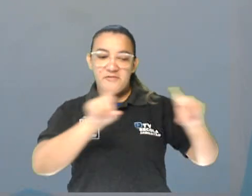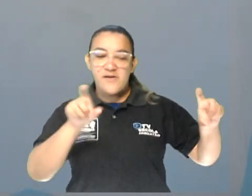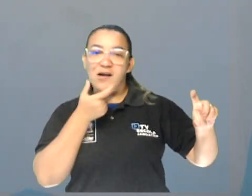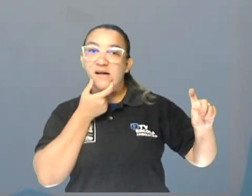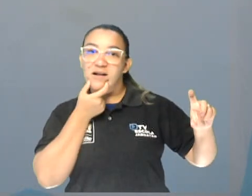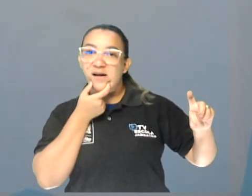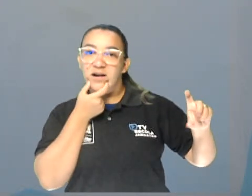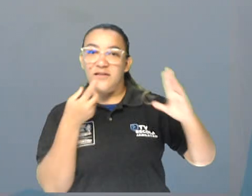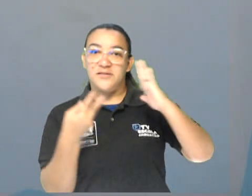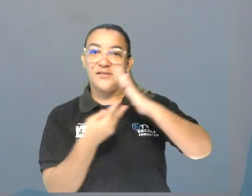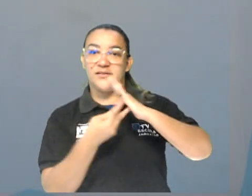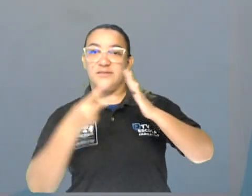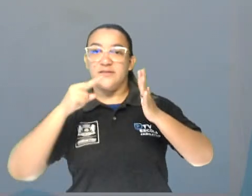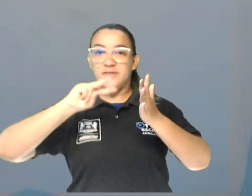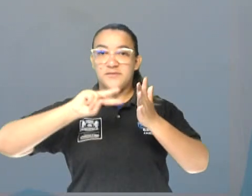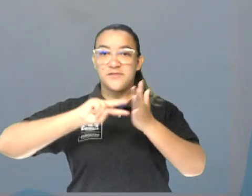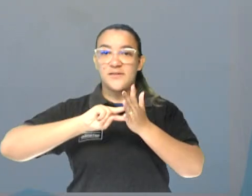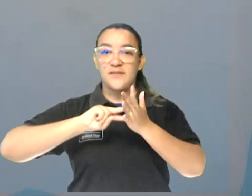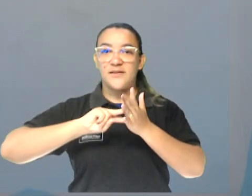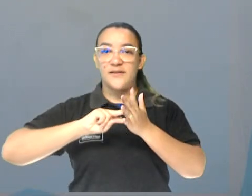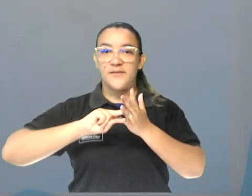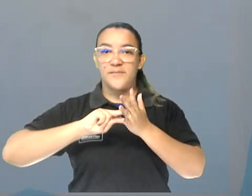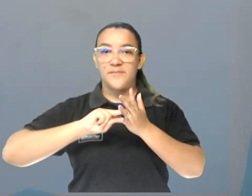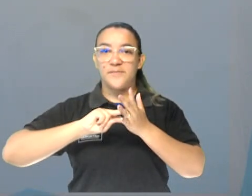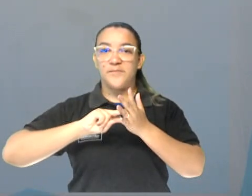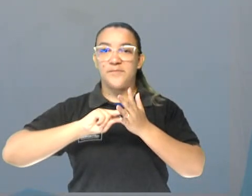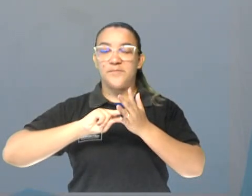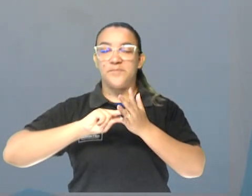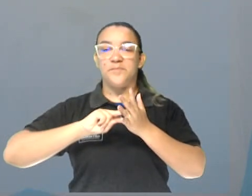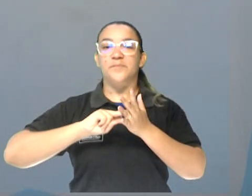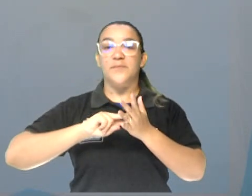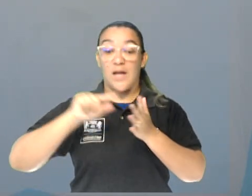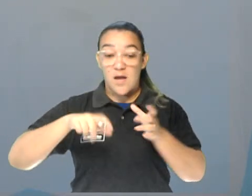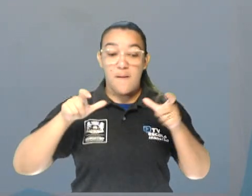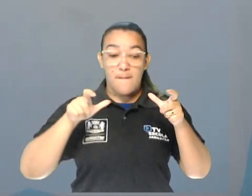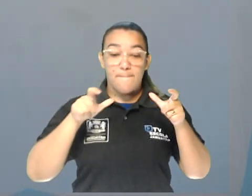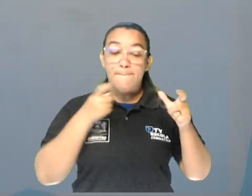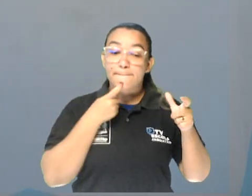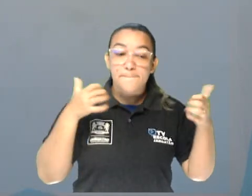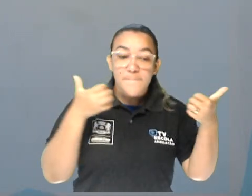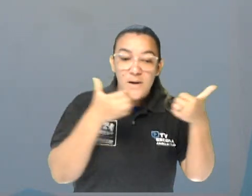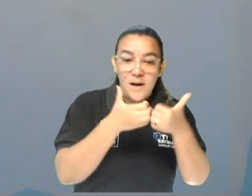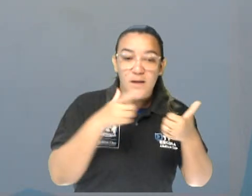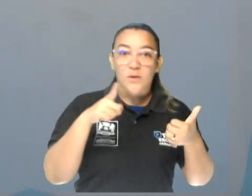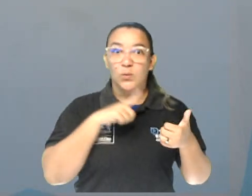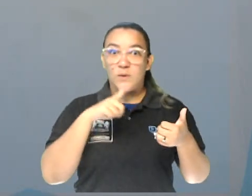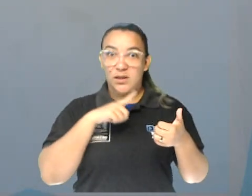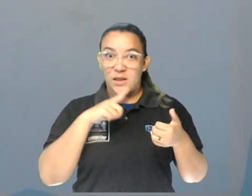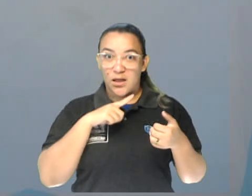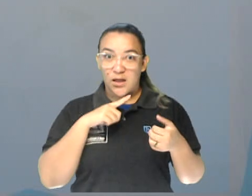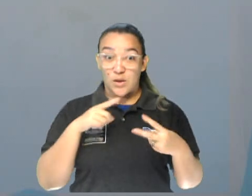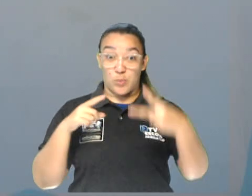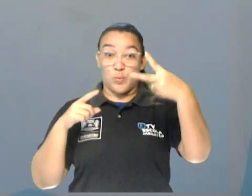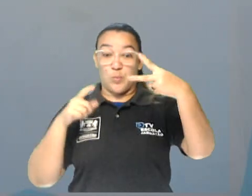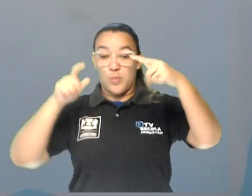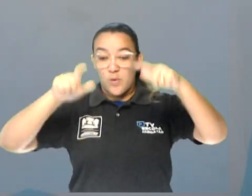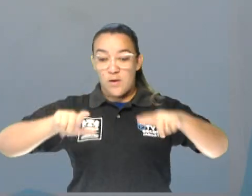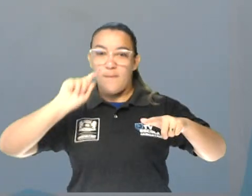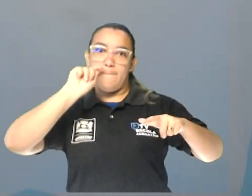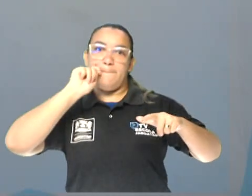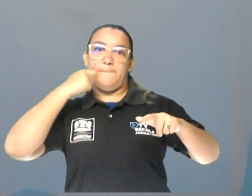backeries in my neighborhood. Eu estou dizendo que no meu bairro, certo? Existem duas padarias.